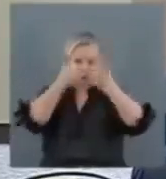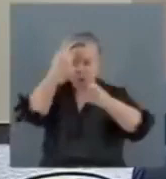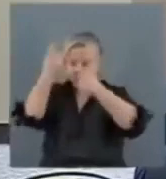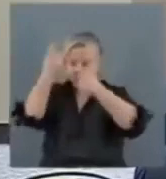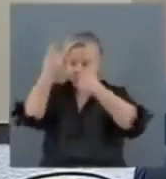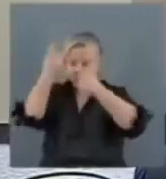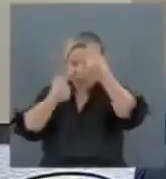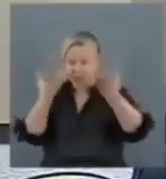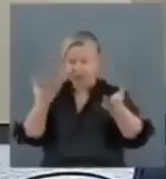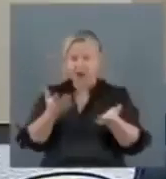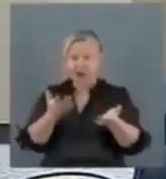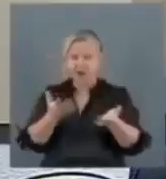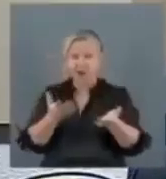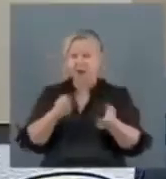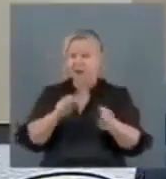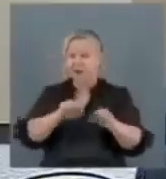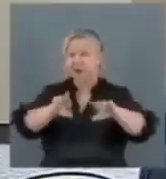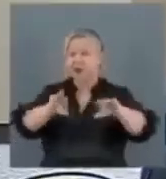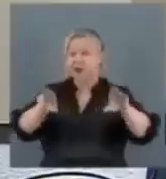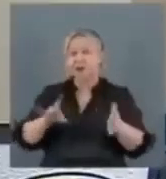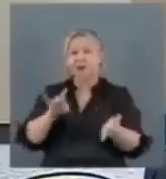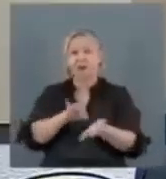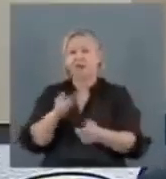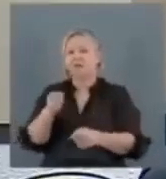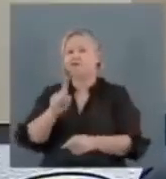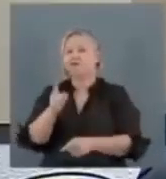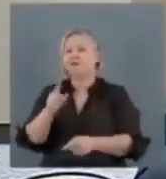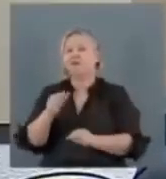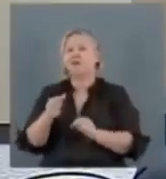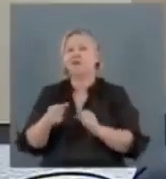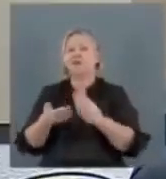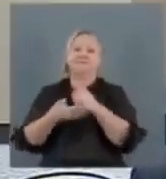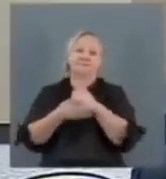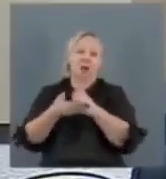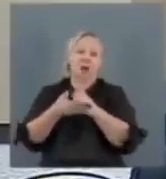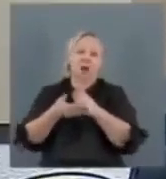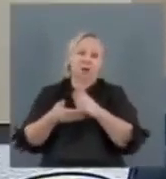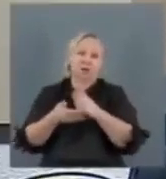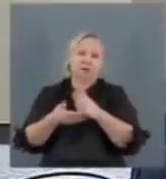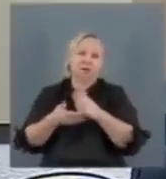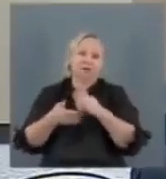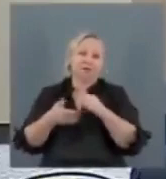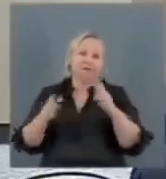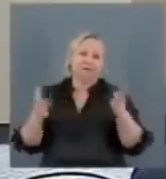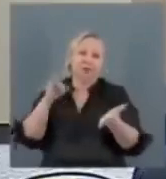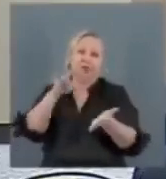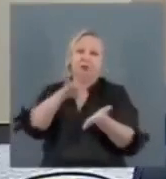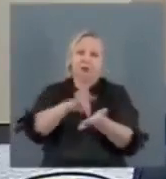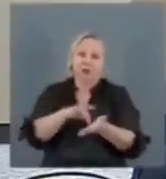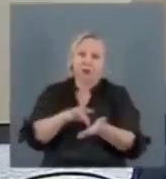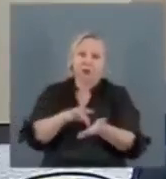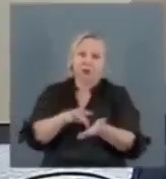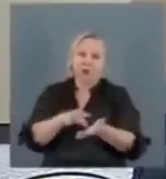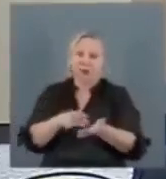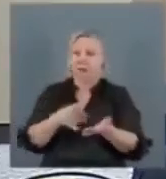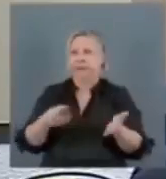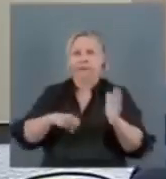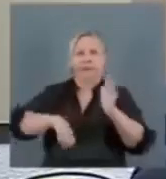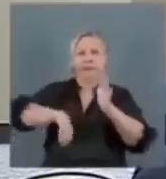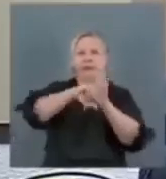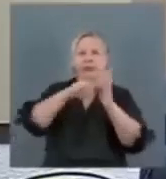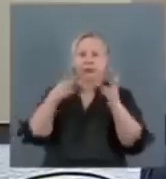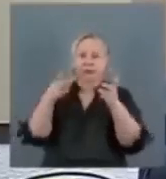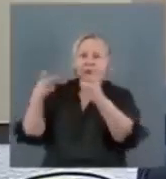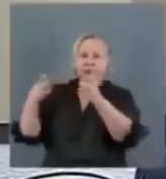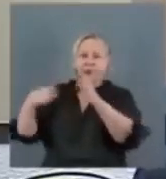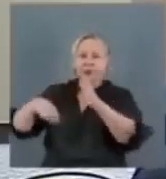muito singulares, realmente não tem suporte nos fatos. Esse seu olhar criminalizador, esse seu olhar